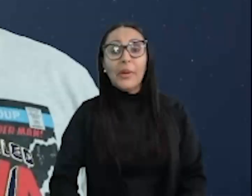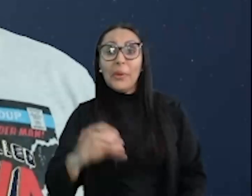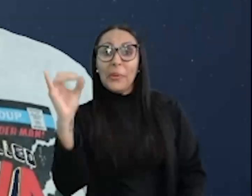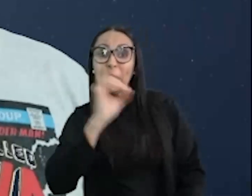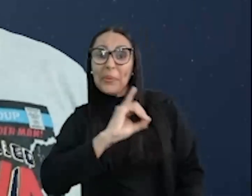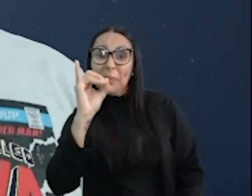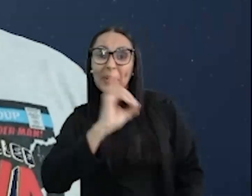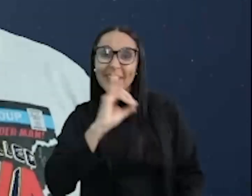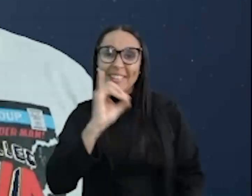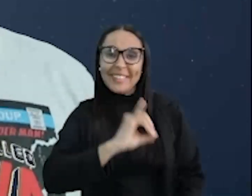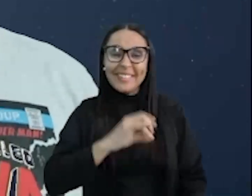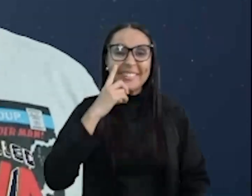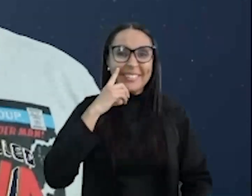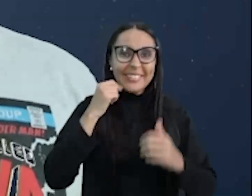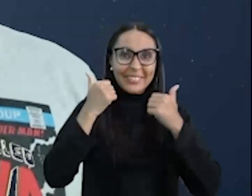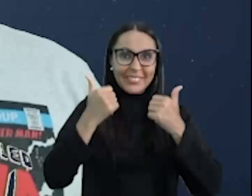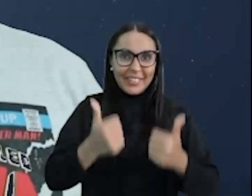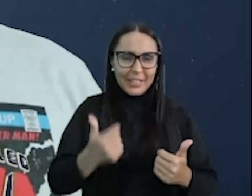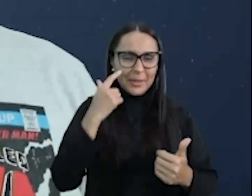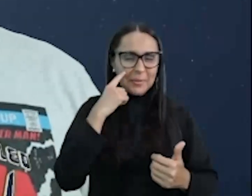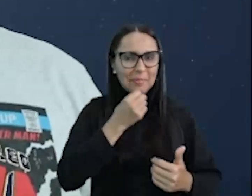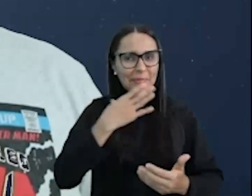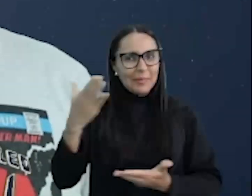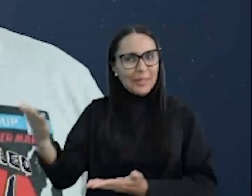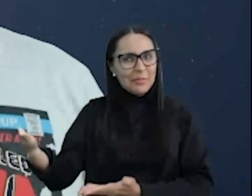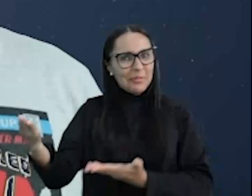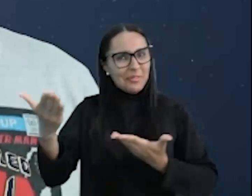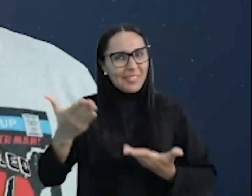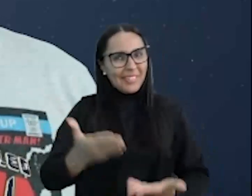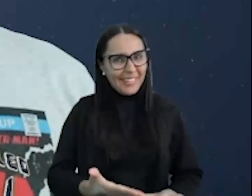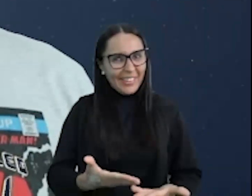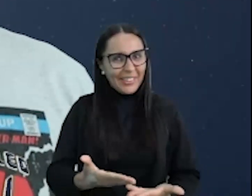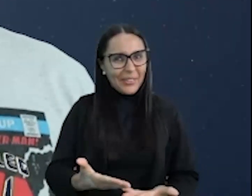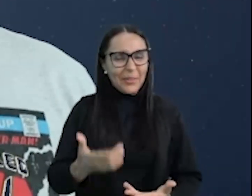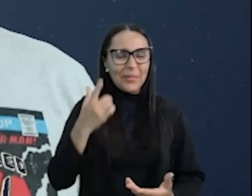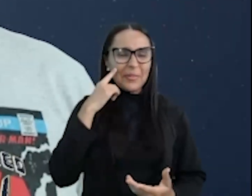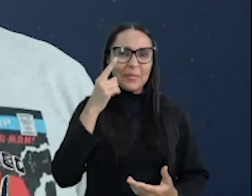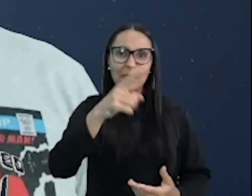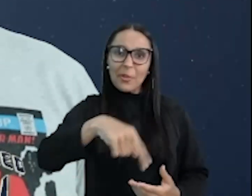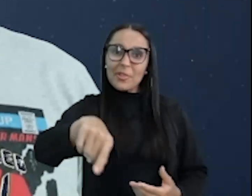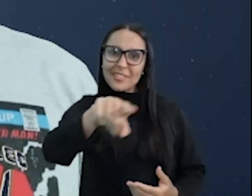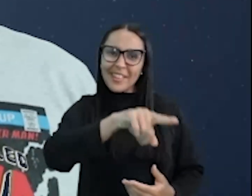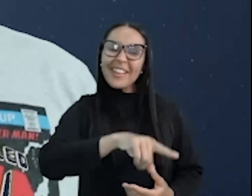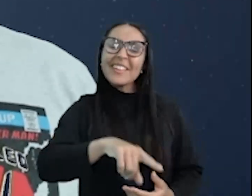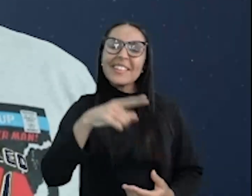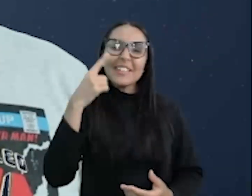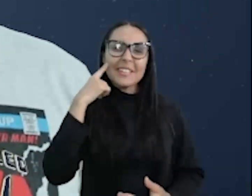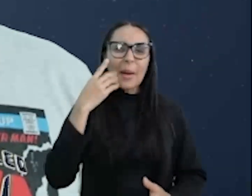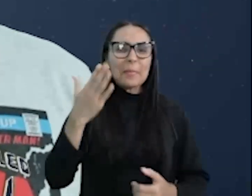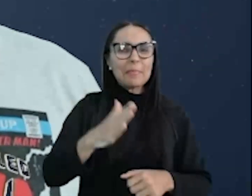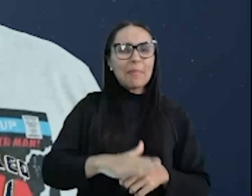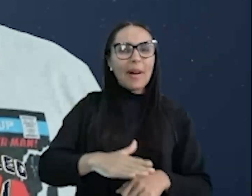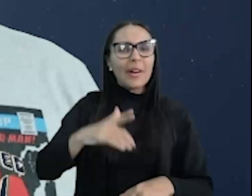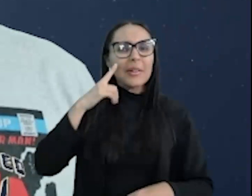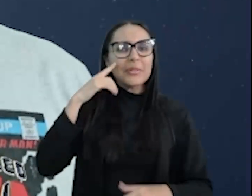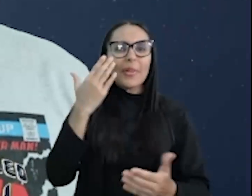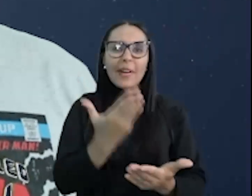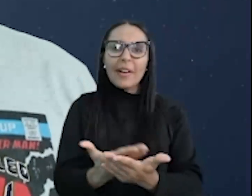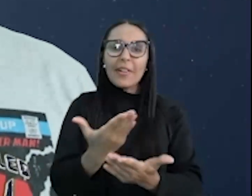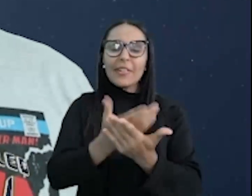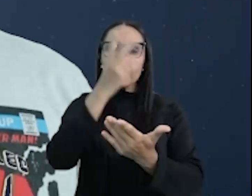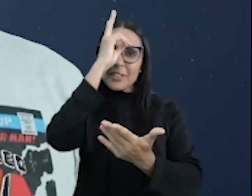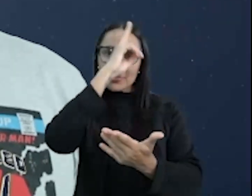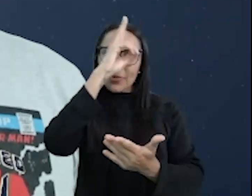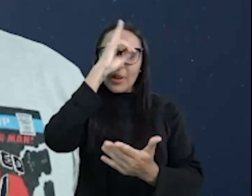Fala Fera! Seja muito bem-vindo, seja muito bem-vinda a mais uma aula de